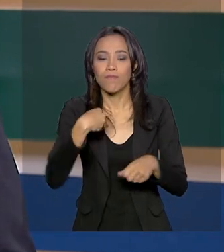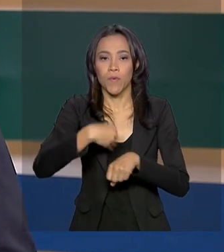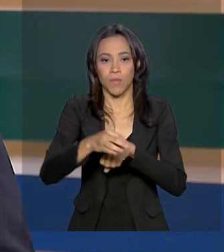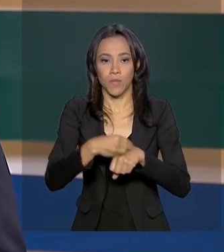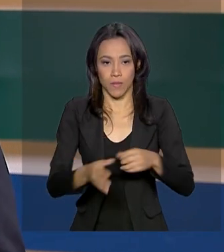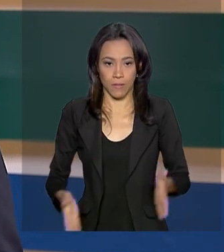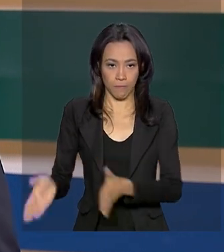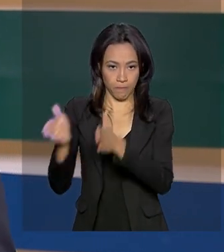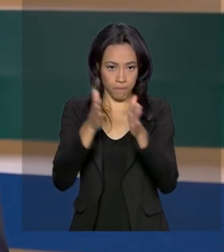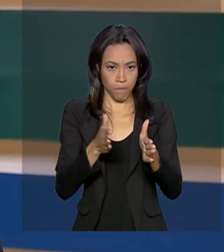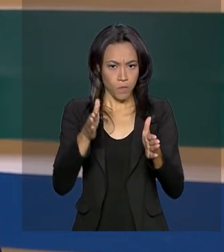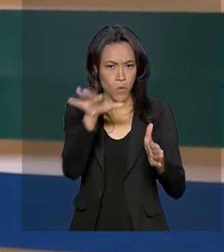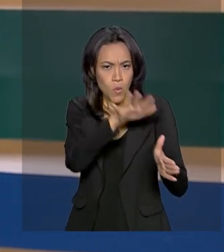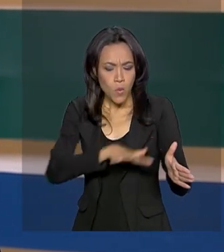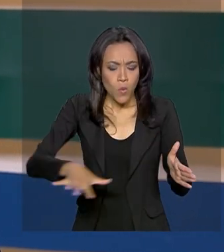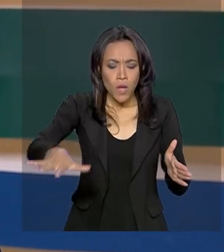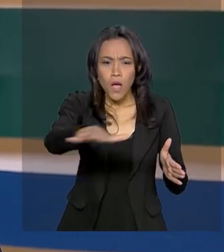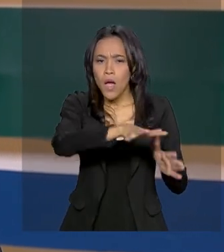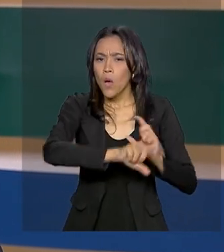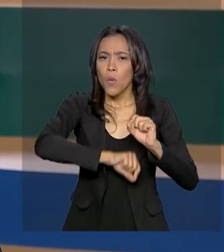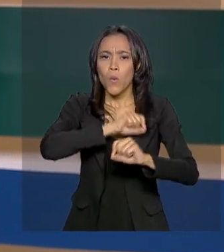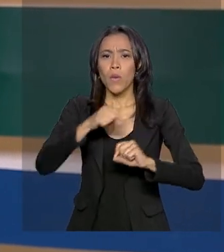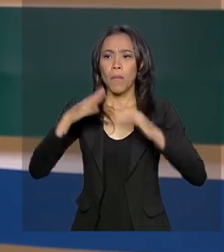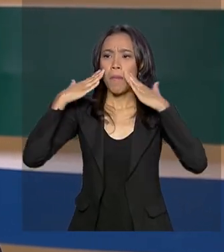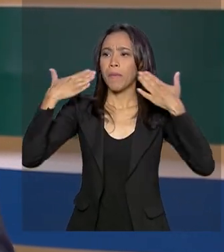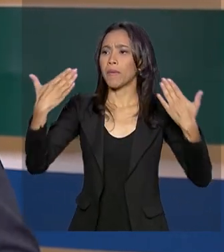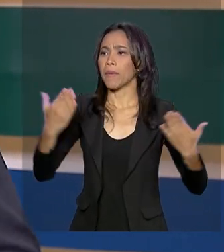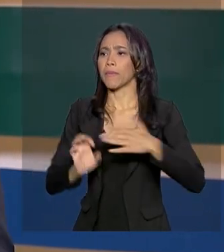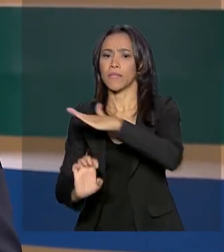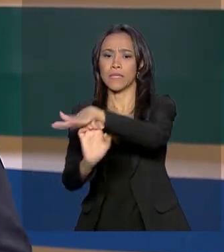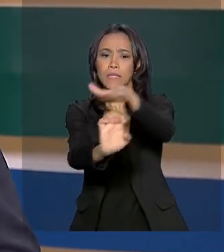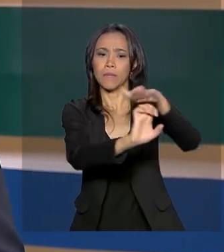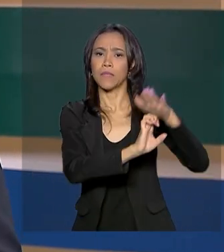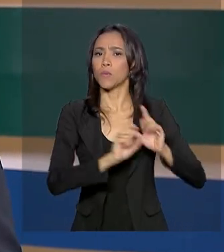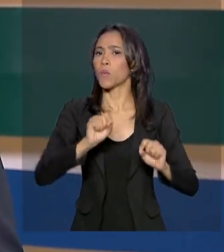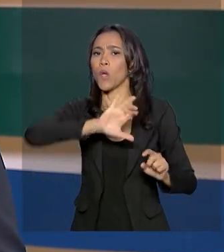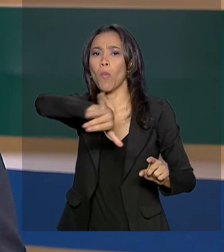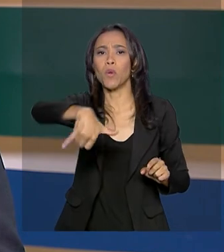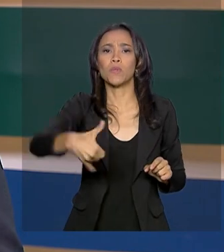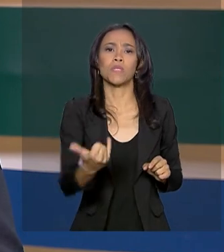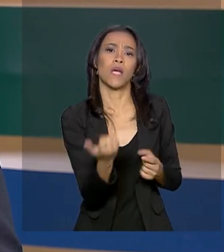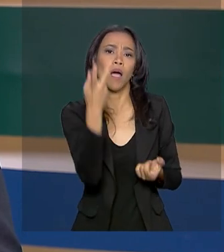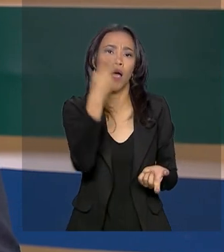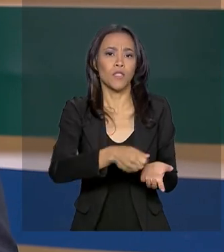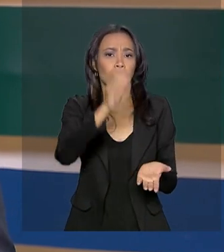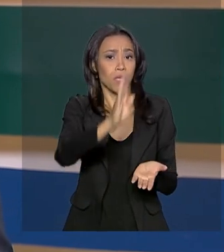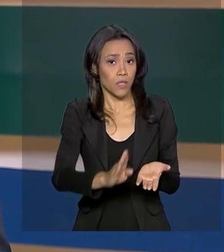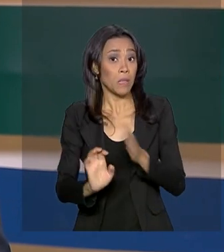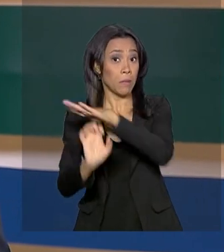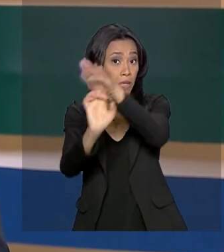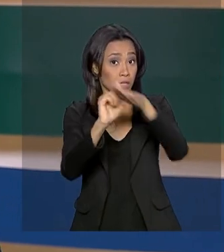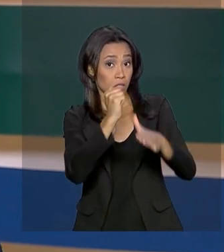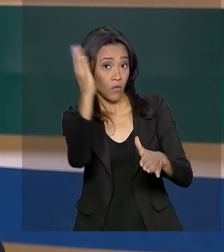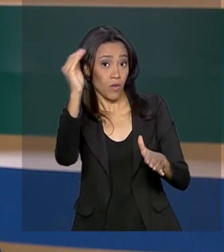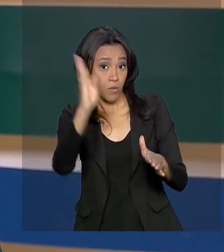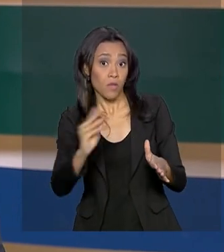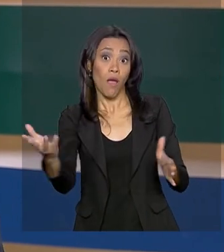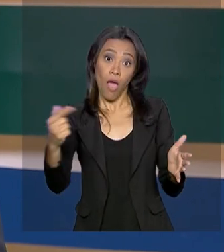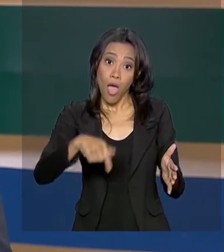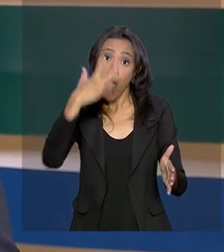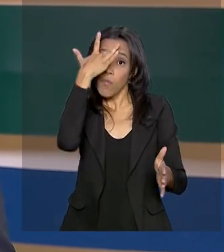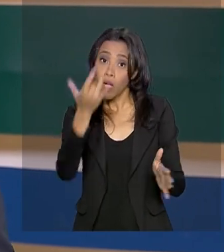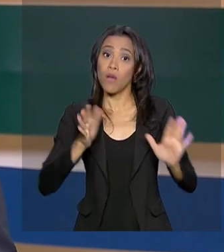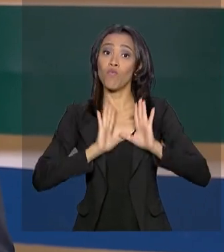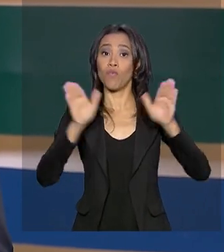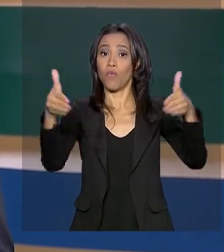Um espaço para mostrar a investidores estrangeiros as oportunidades brasileiras. É o Fórum de Investimentos Brasil, que começa